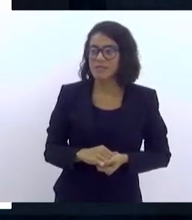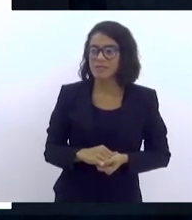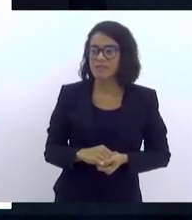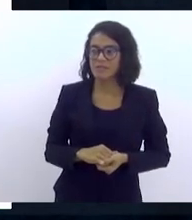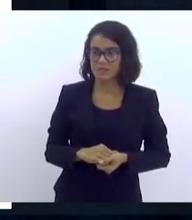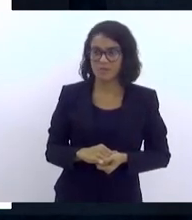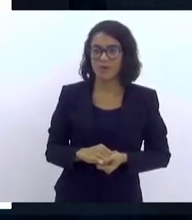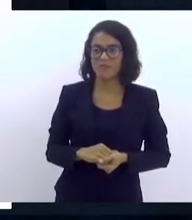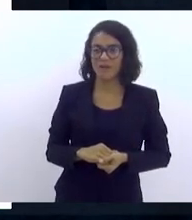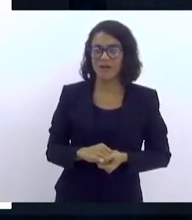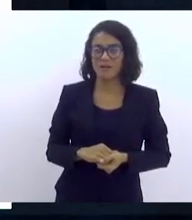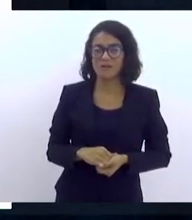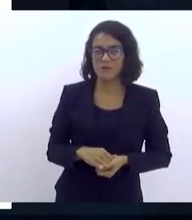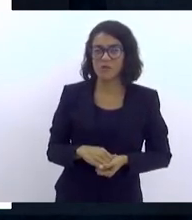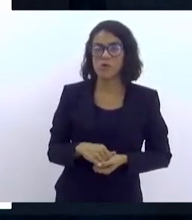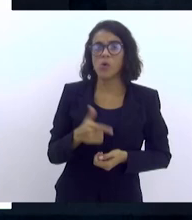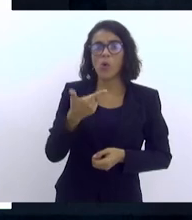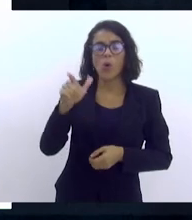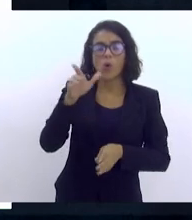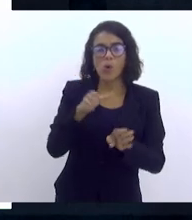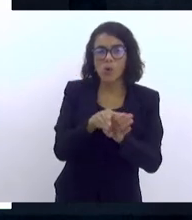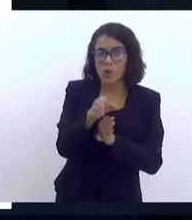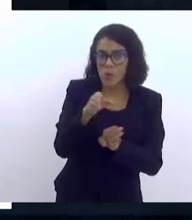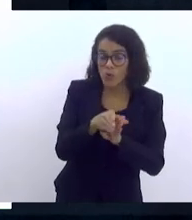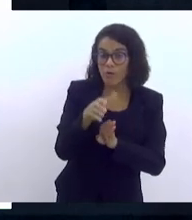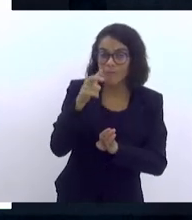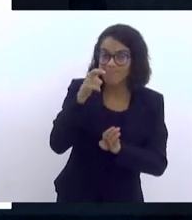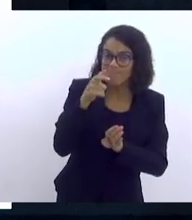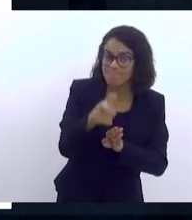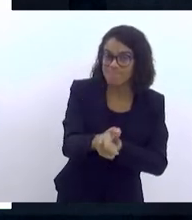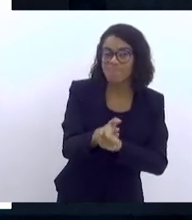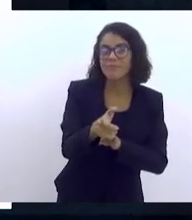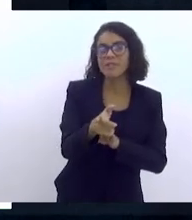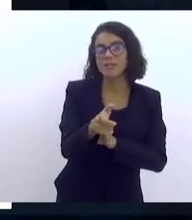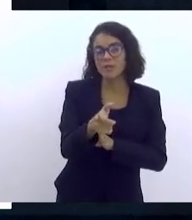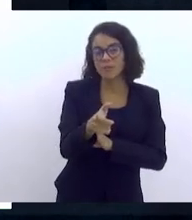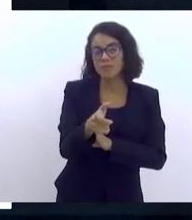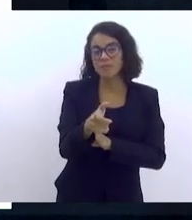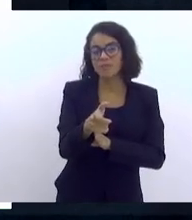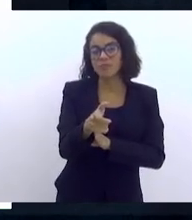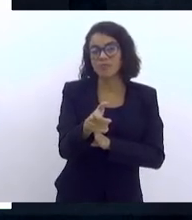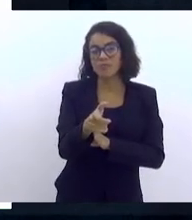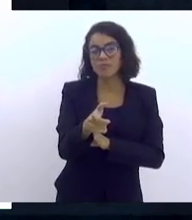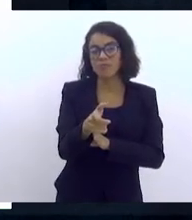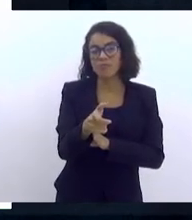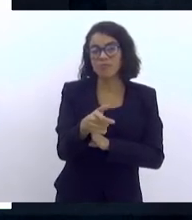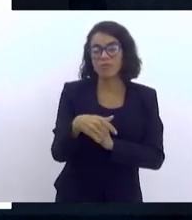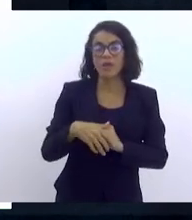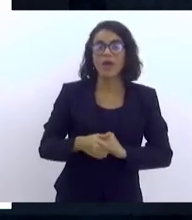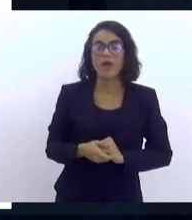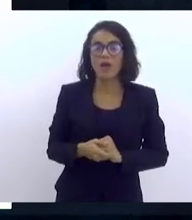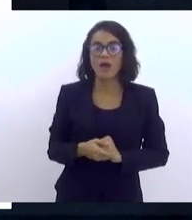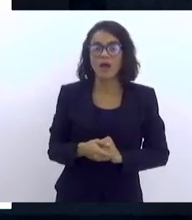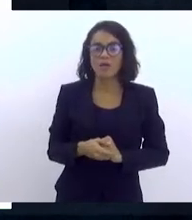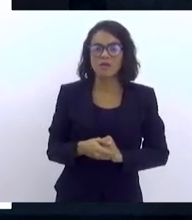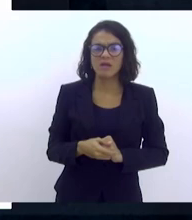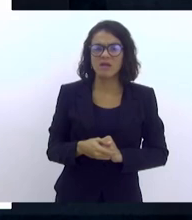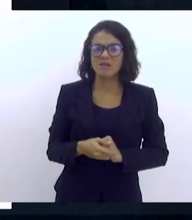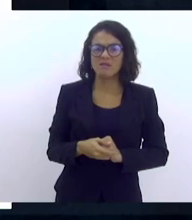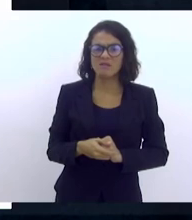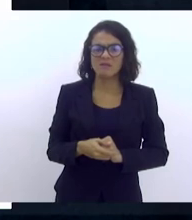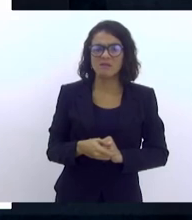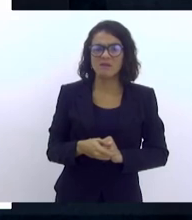Um outro guia também, que é bem interessante para conduzir o nosso trabalho, que se chama Guia sobre